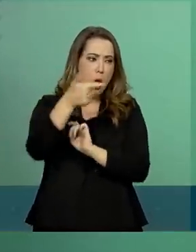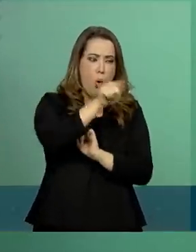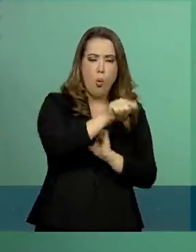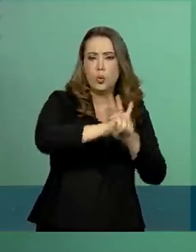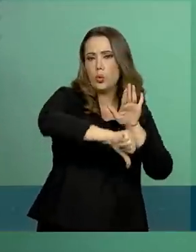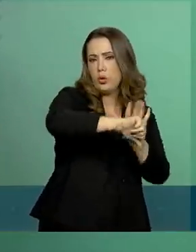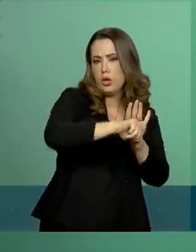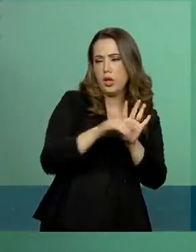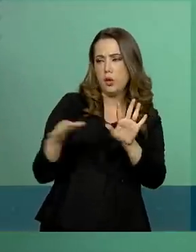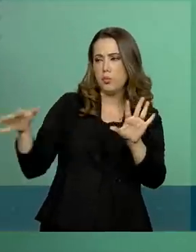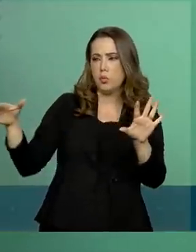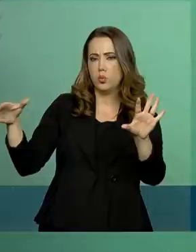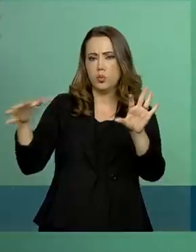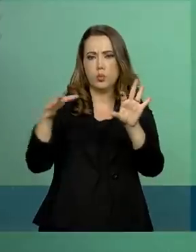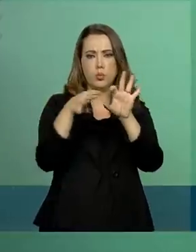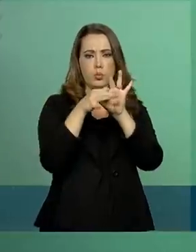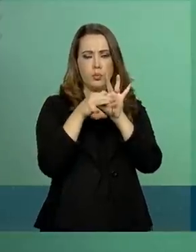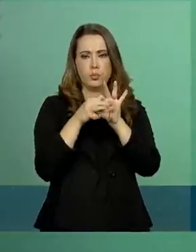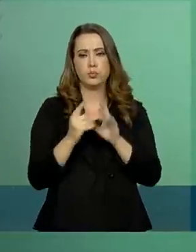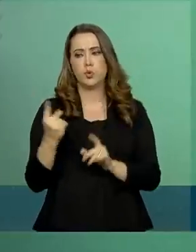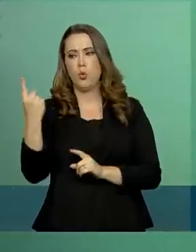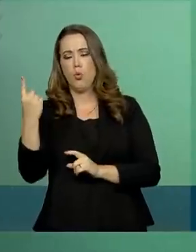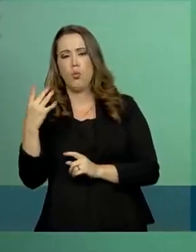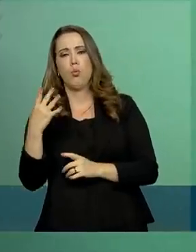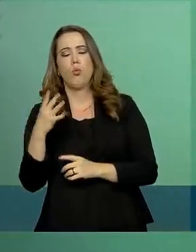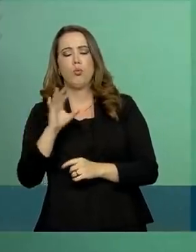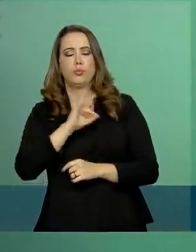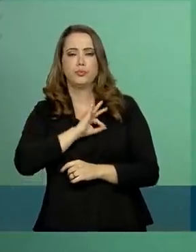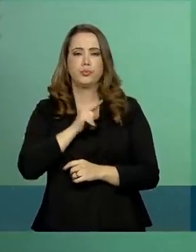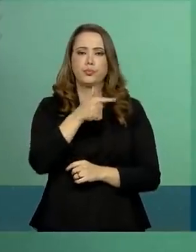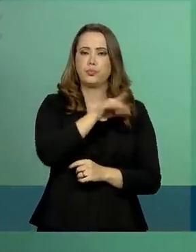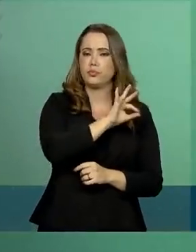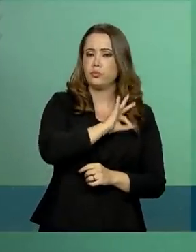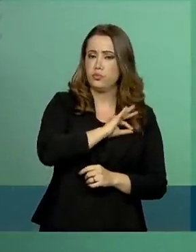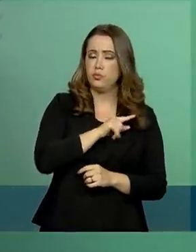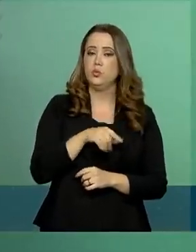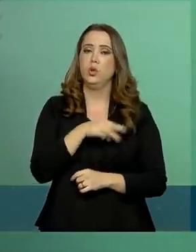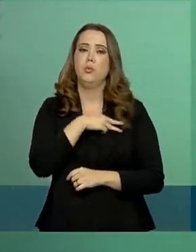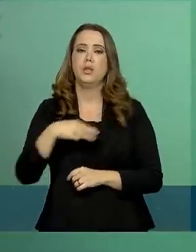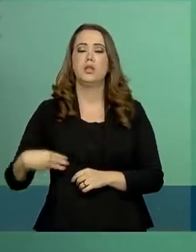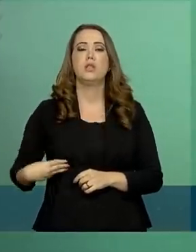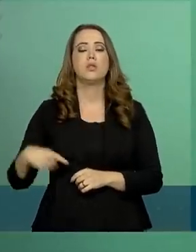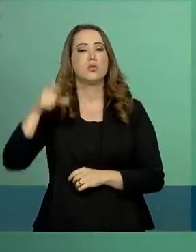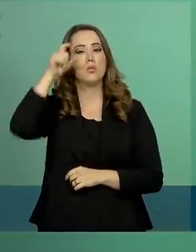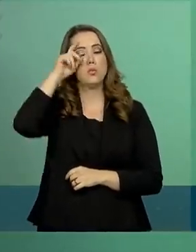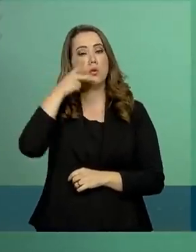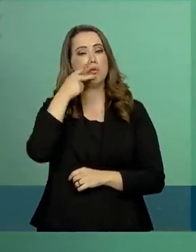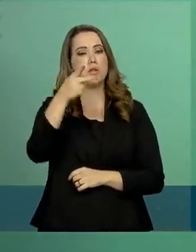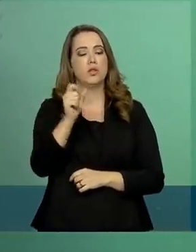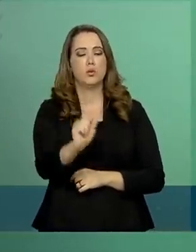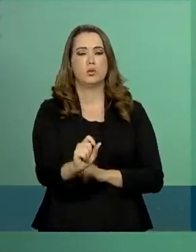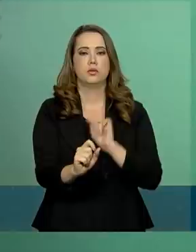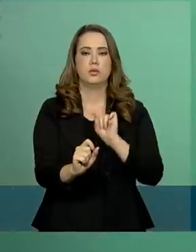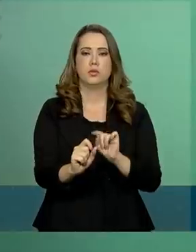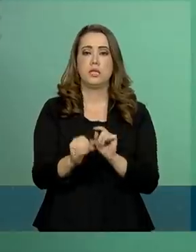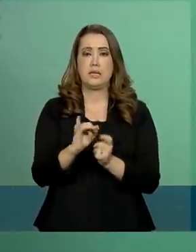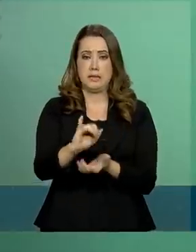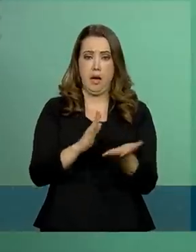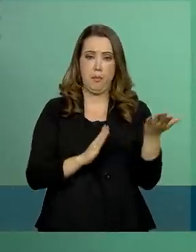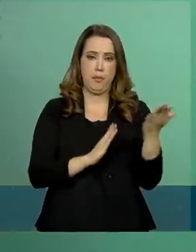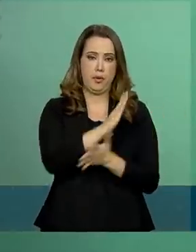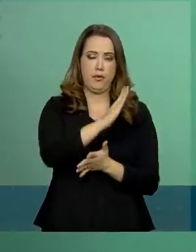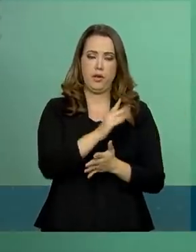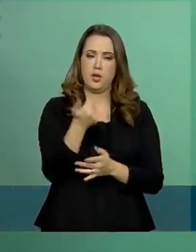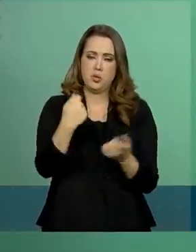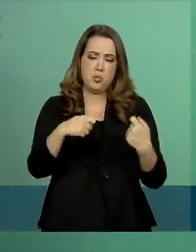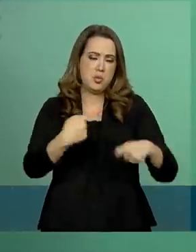policiais. O ministro Moro destacou, abro aspas, Caso aprovado, não será mais necessário